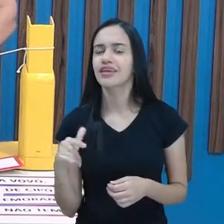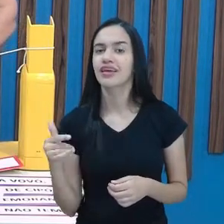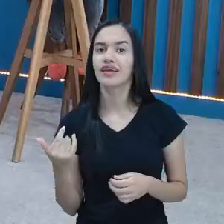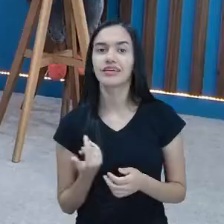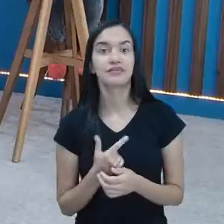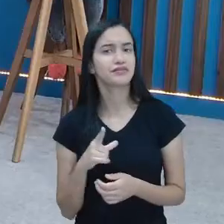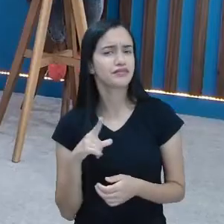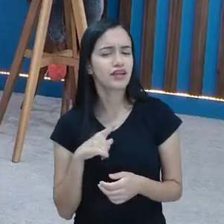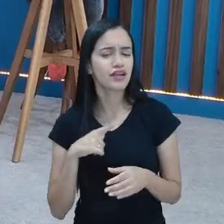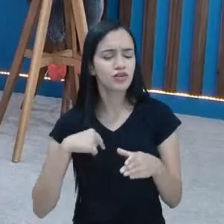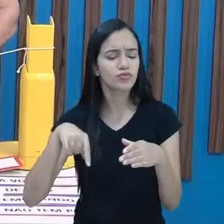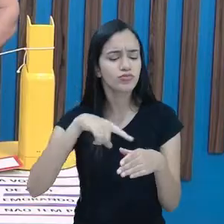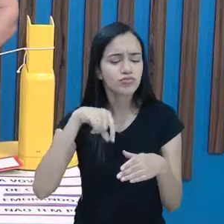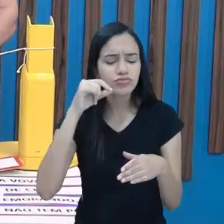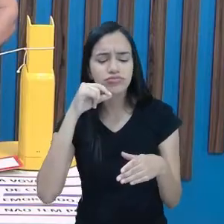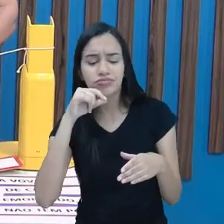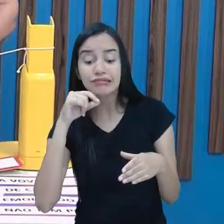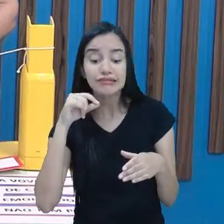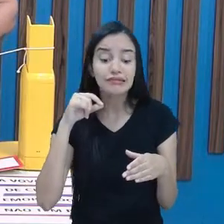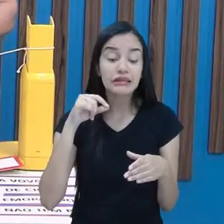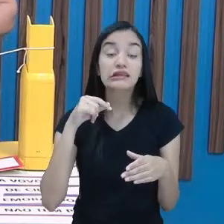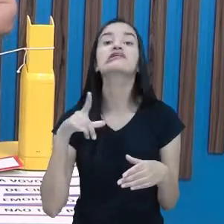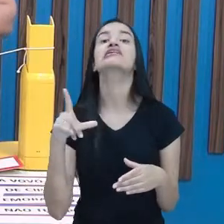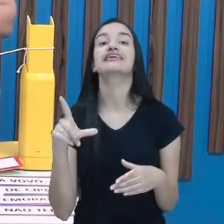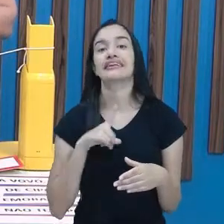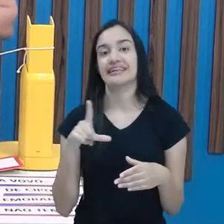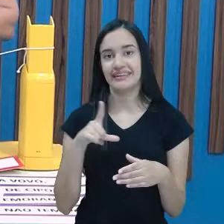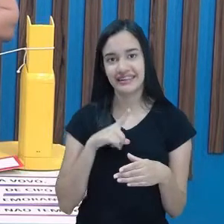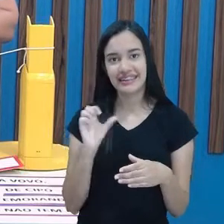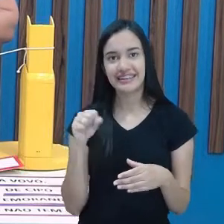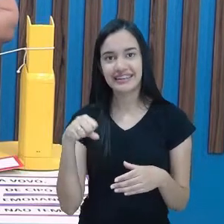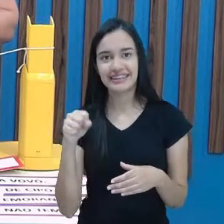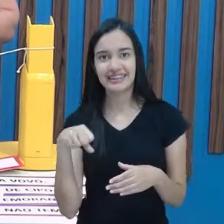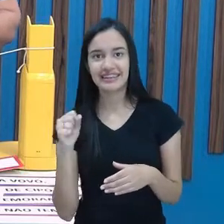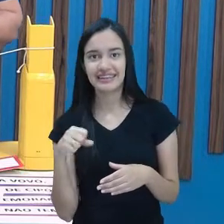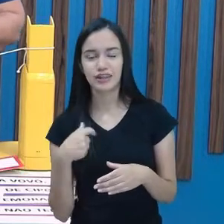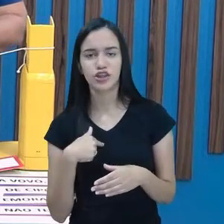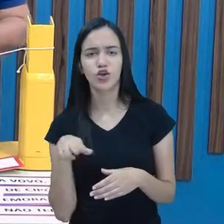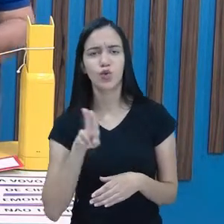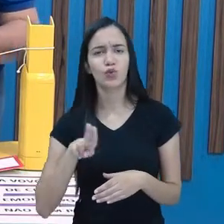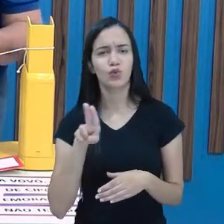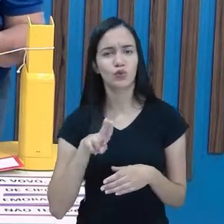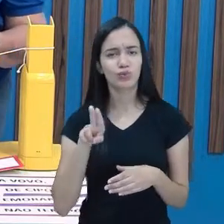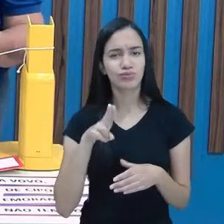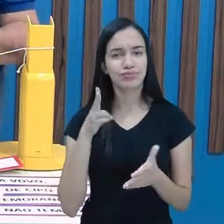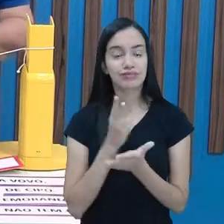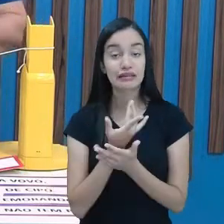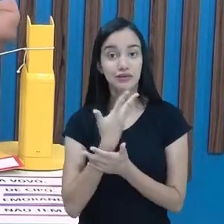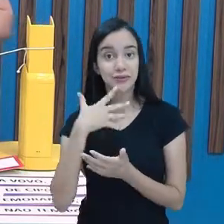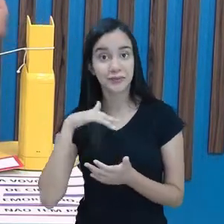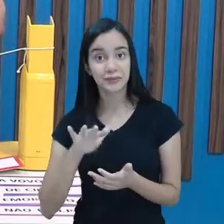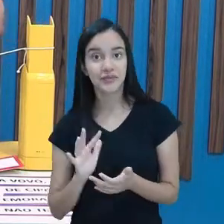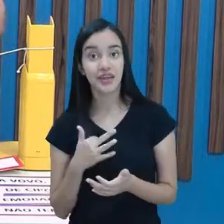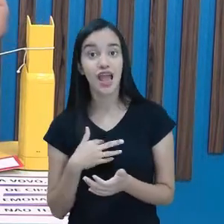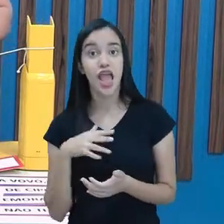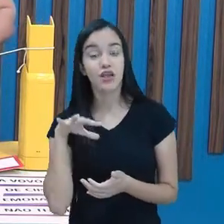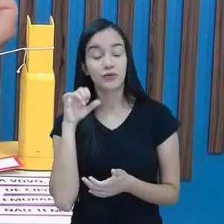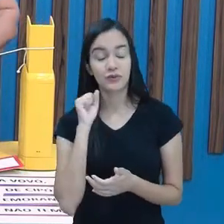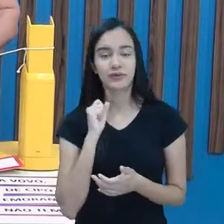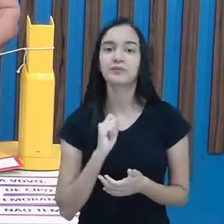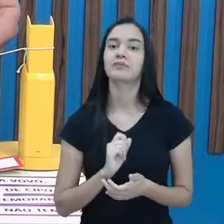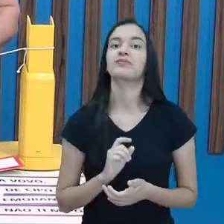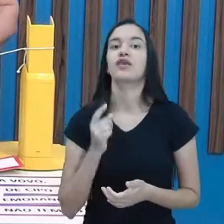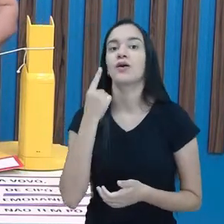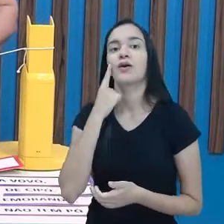mesmo. Será que ainda tem aqui? Hum, tem sim. Tem uma também que eu usava muito quando era pequena. Escutava muito. Olha aqui.